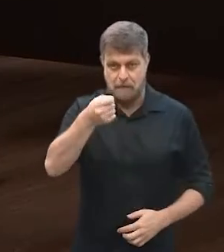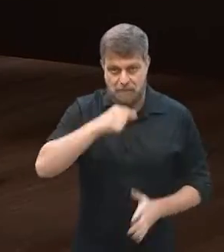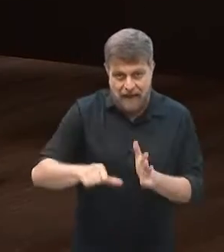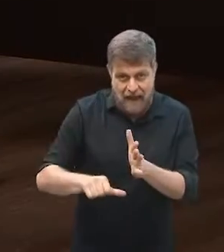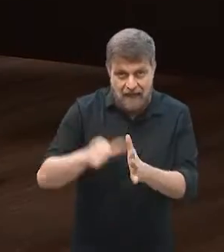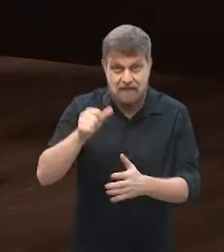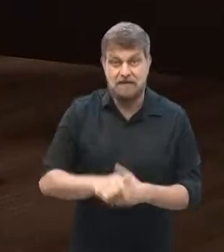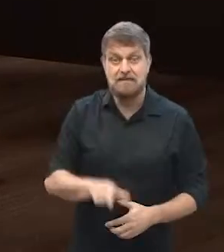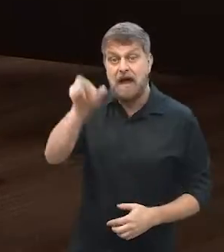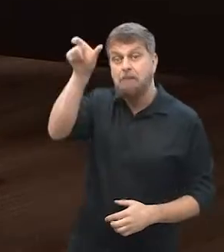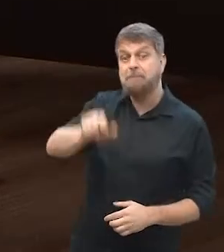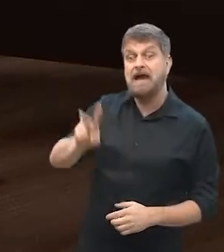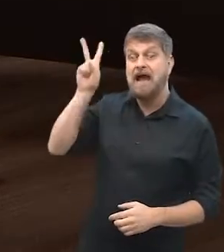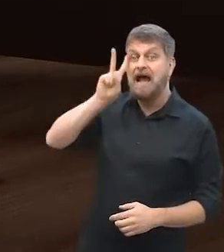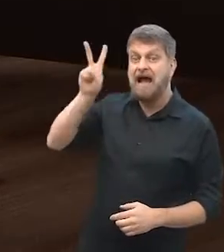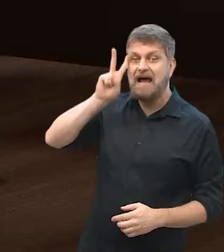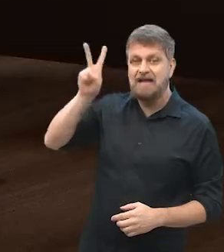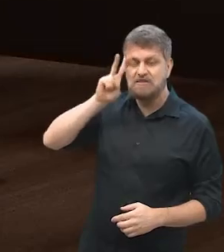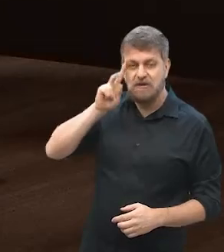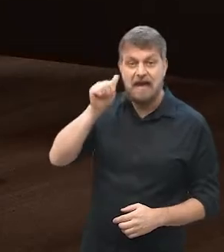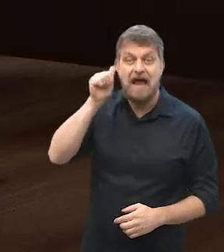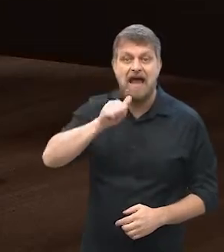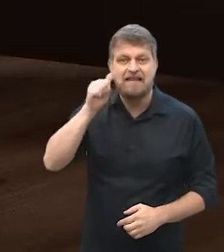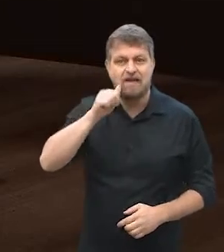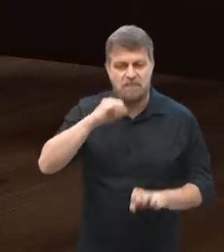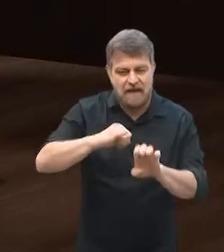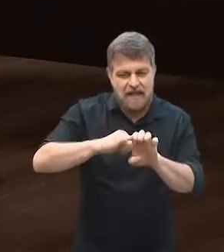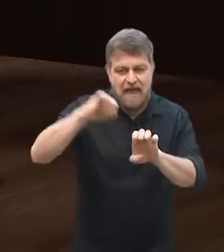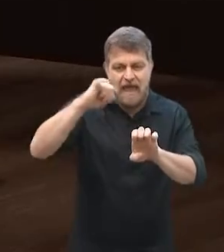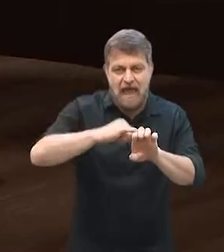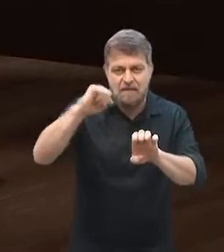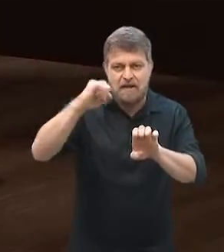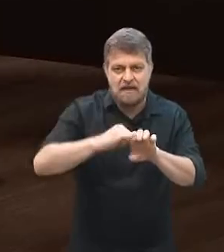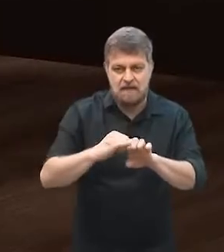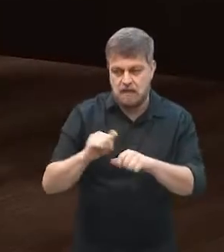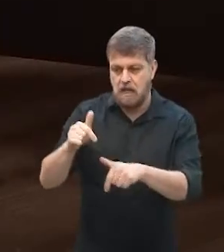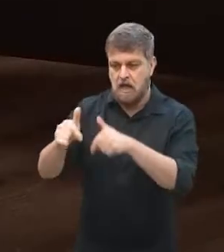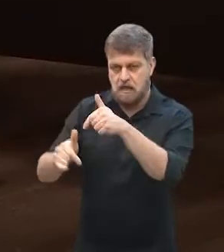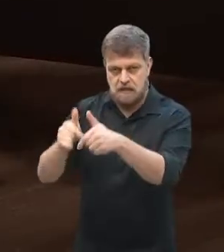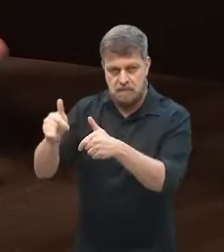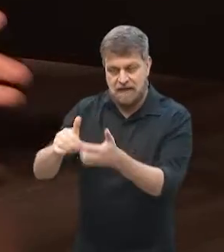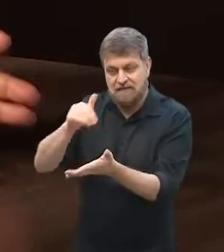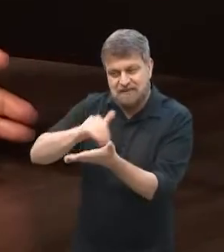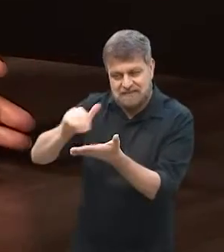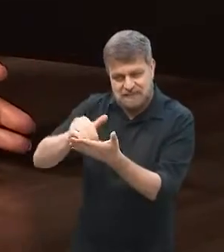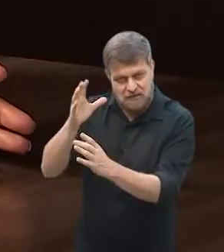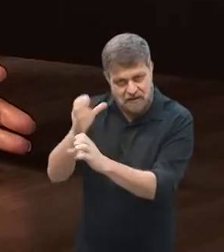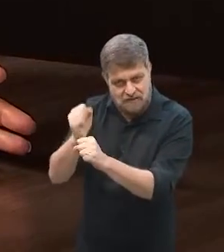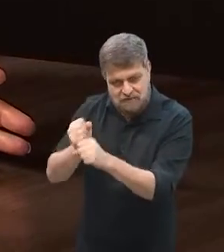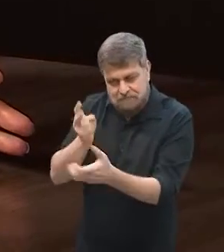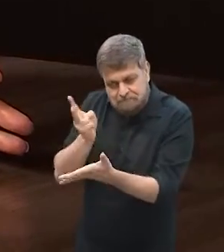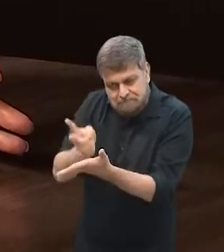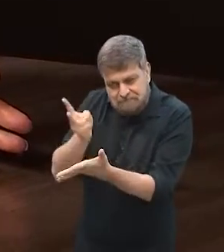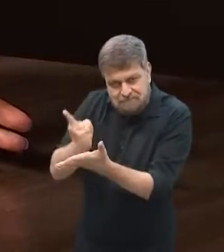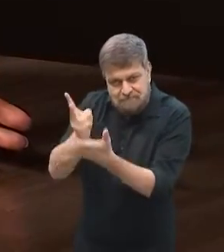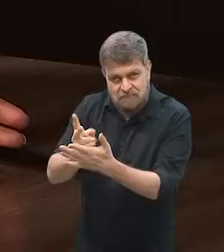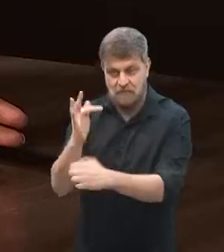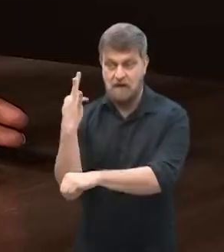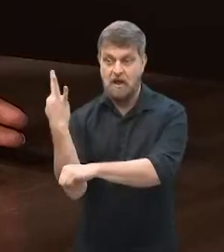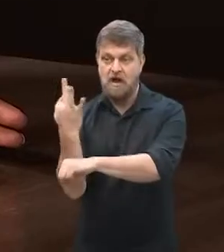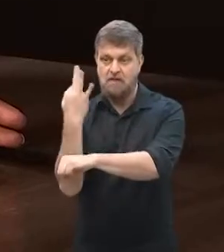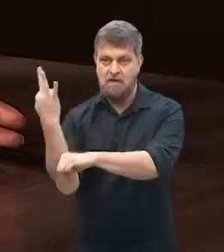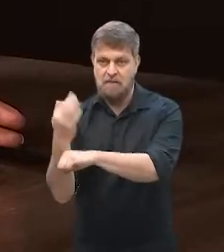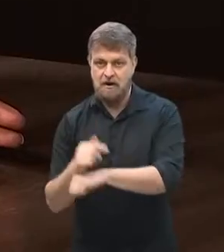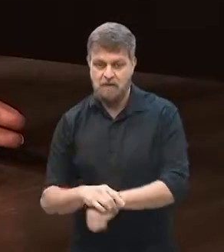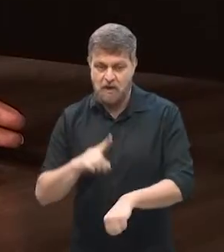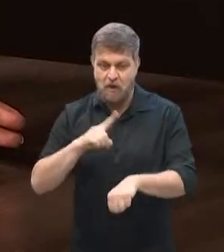um caso aí de uma empreendedora que começou trabalhando ainda no seu emprego formal e por